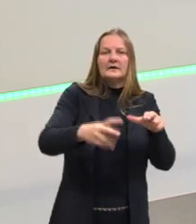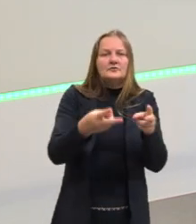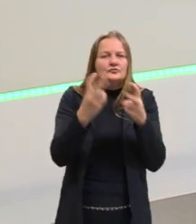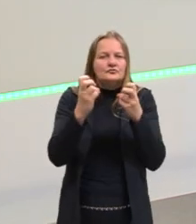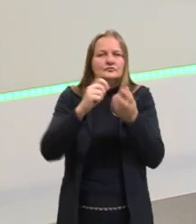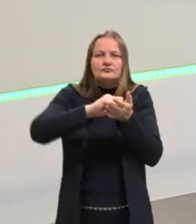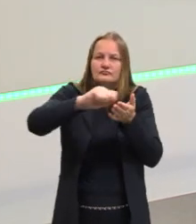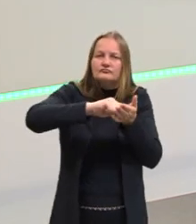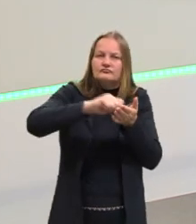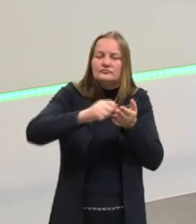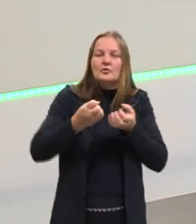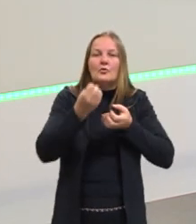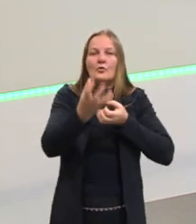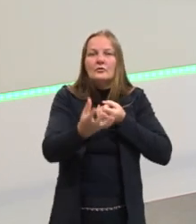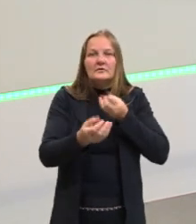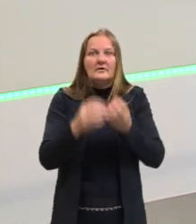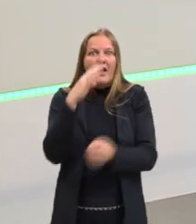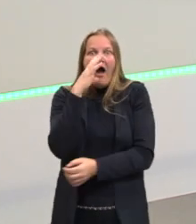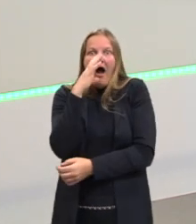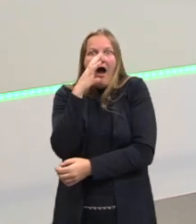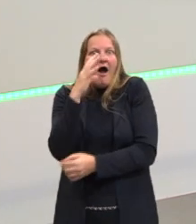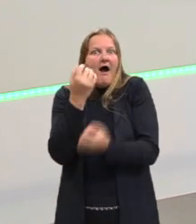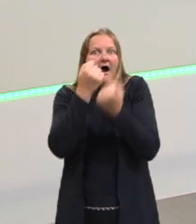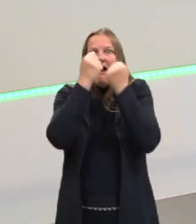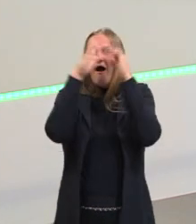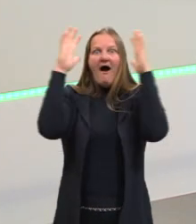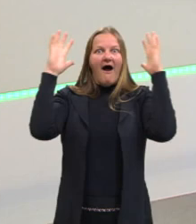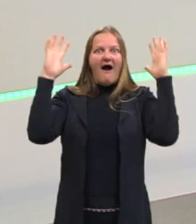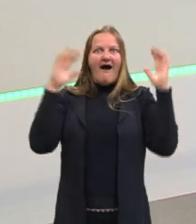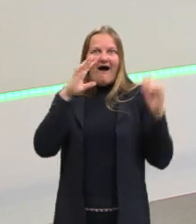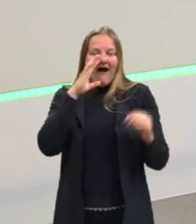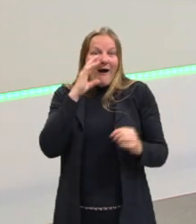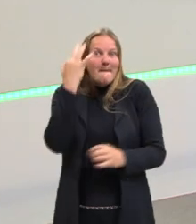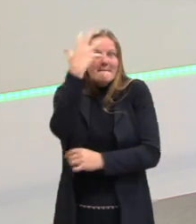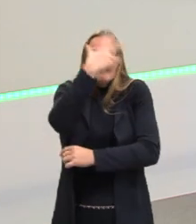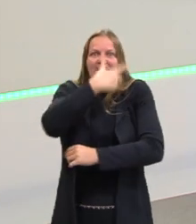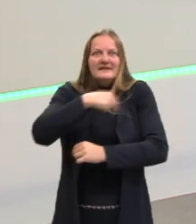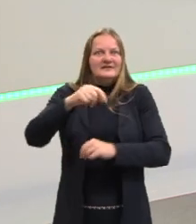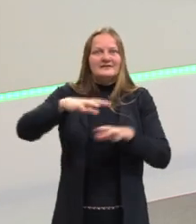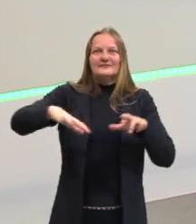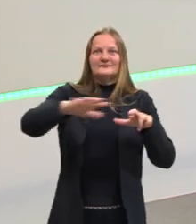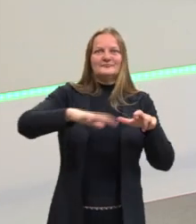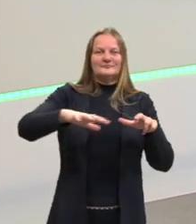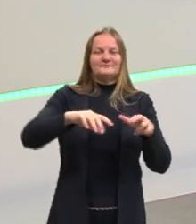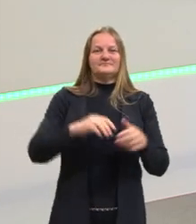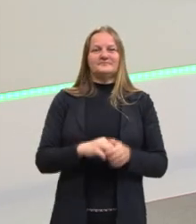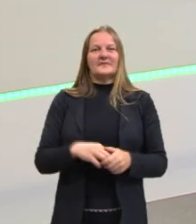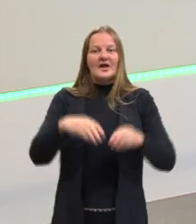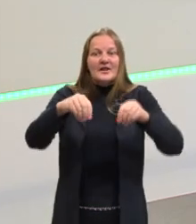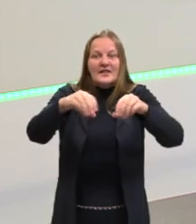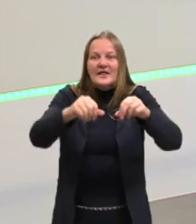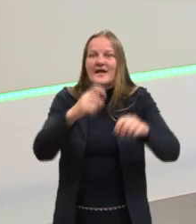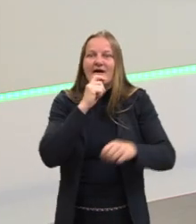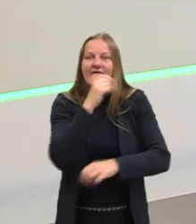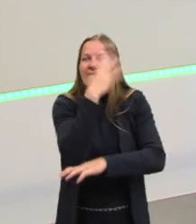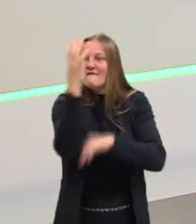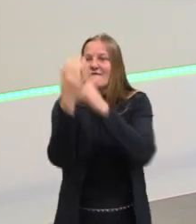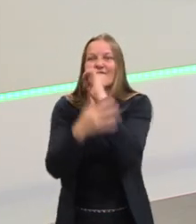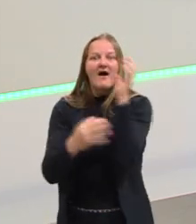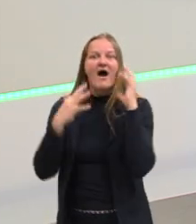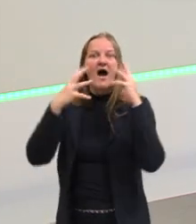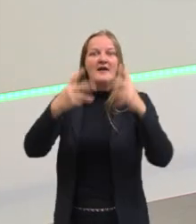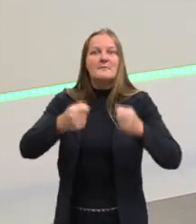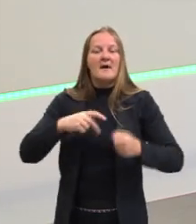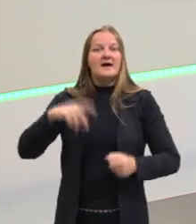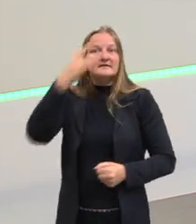ficavam glorificados de tanta coisa bonita que tinha aqui. A terra, a flora, a fauna e o